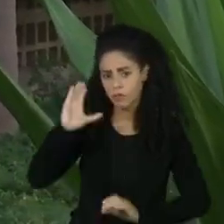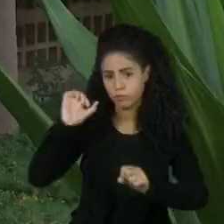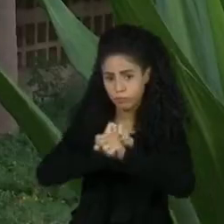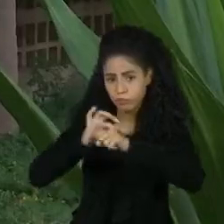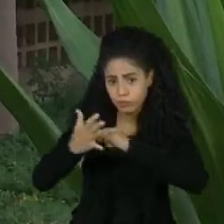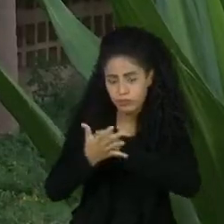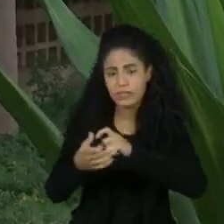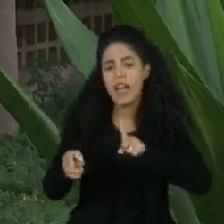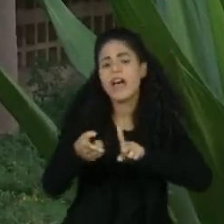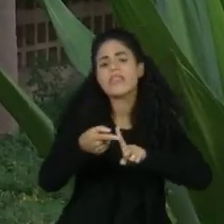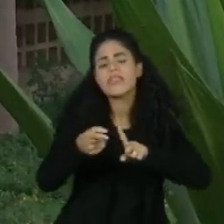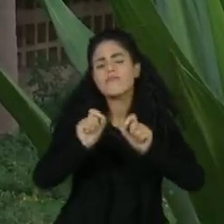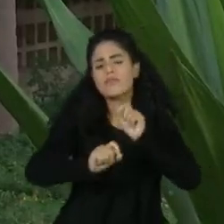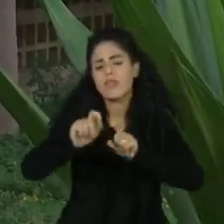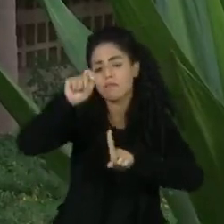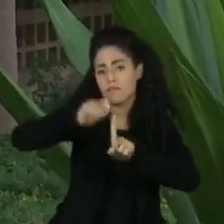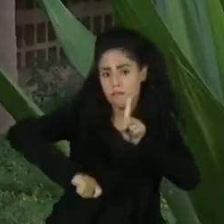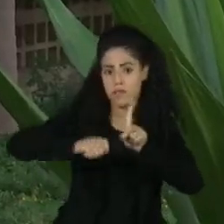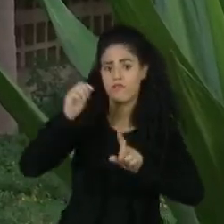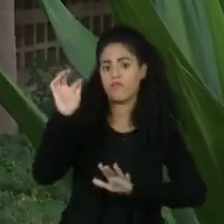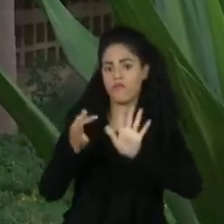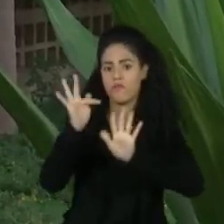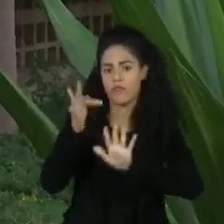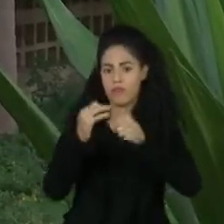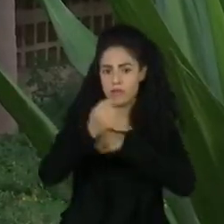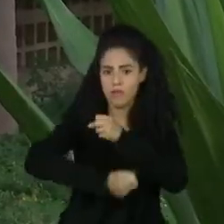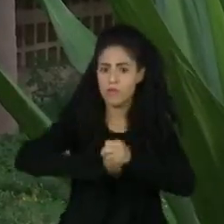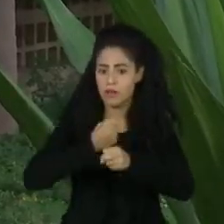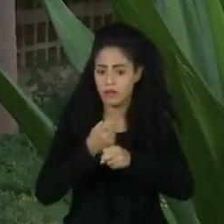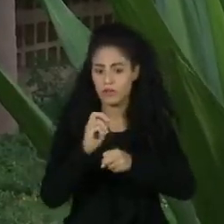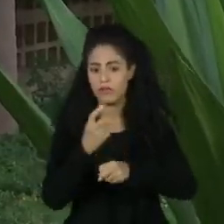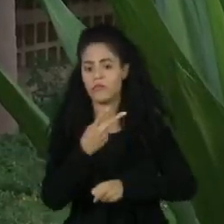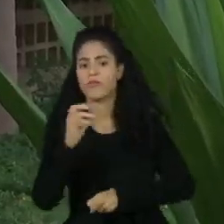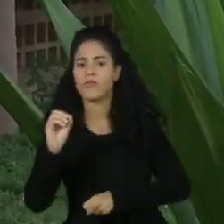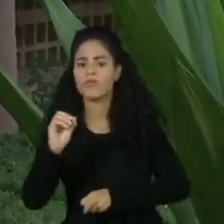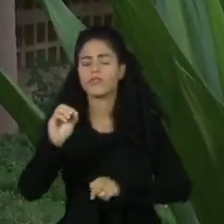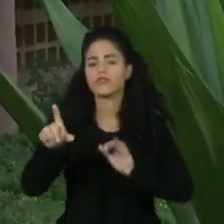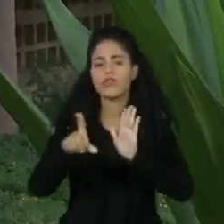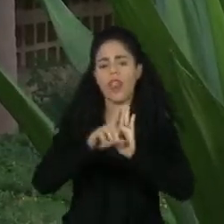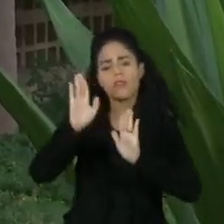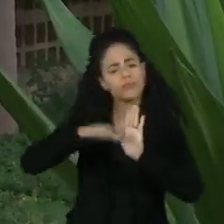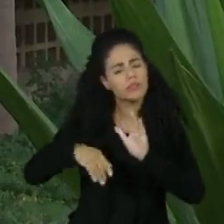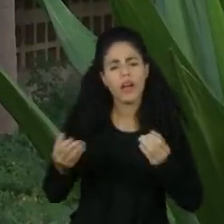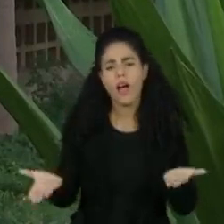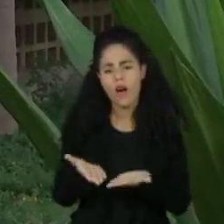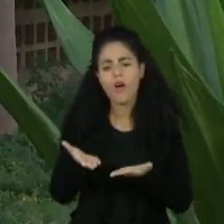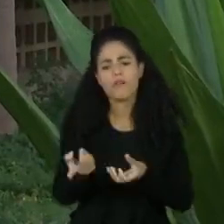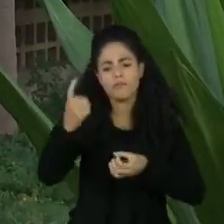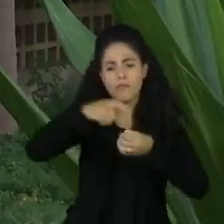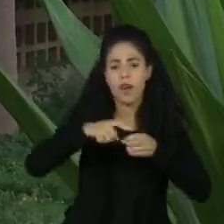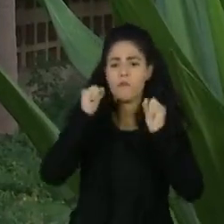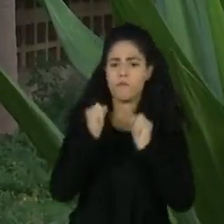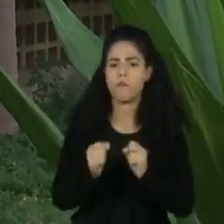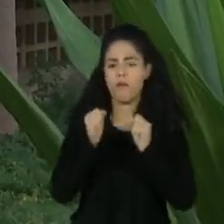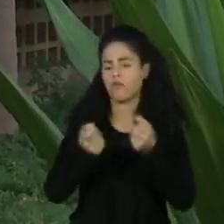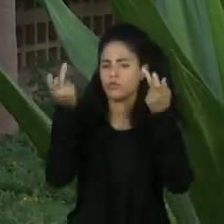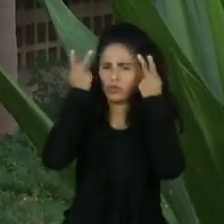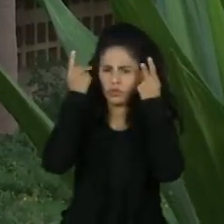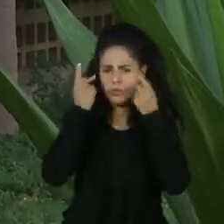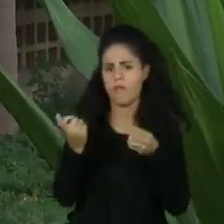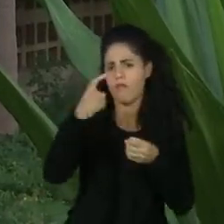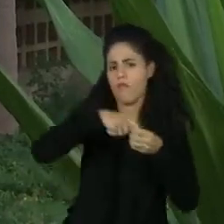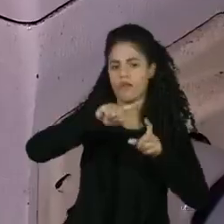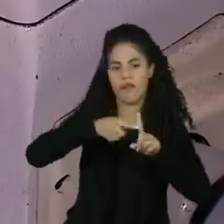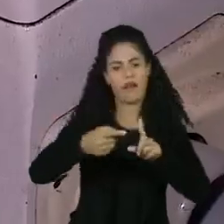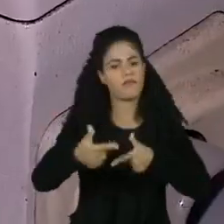em vigor desde fevereiro de 2020. A medida derruba leis e direitos trabalhistas estabelecidos para o período